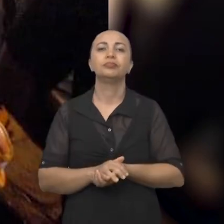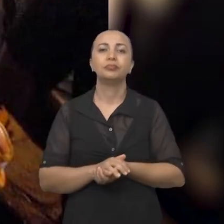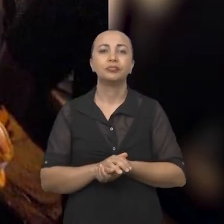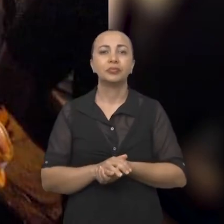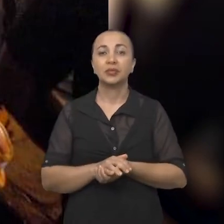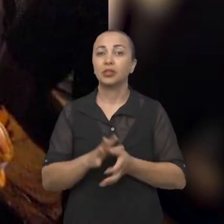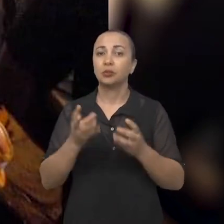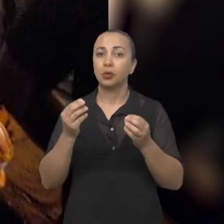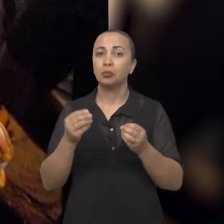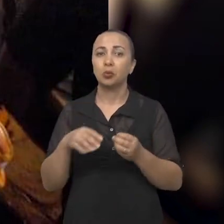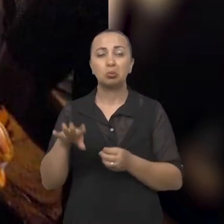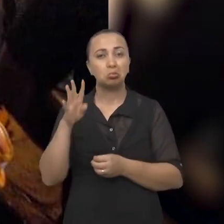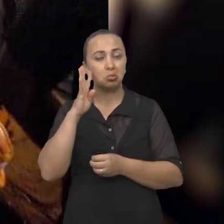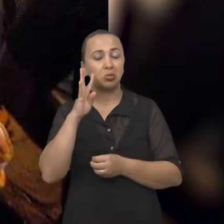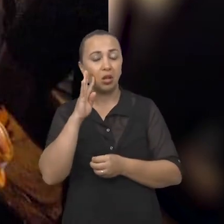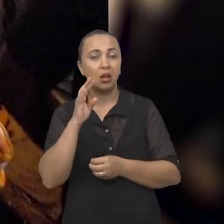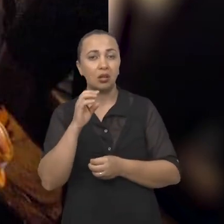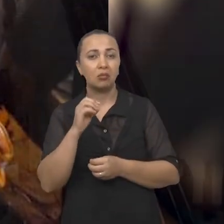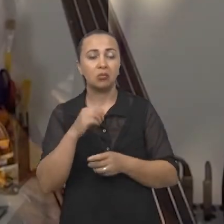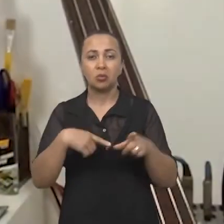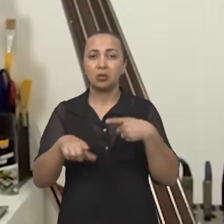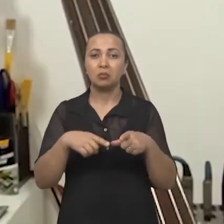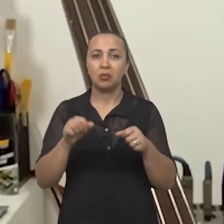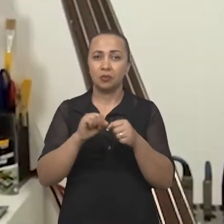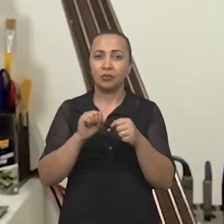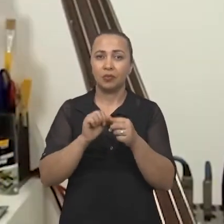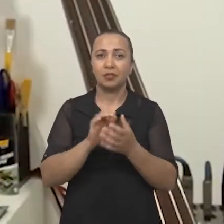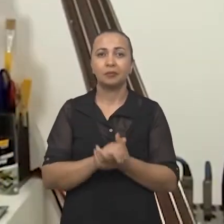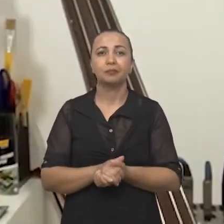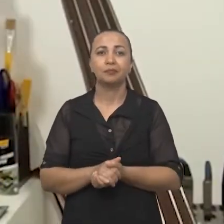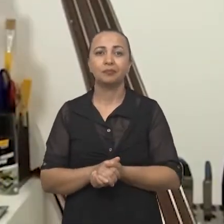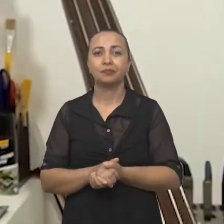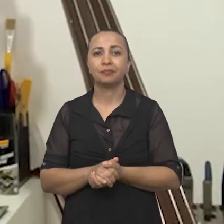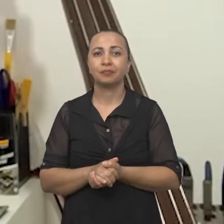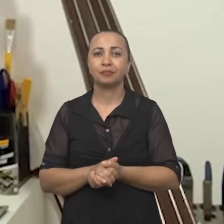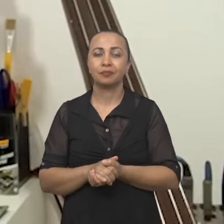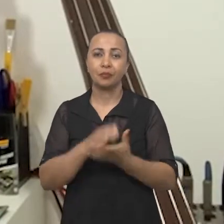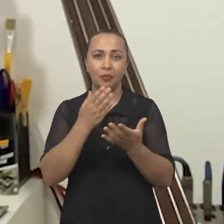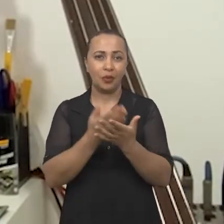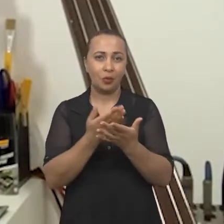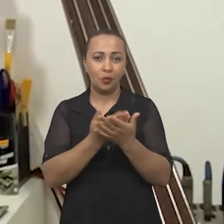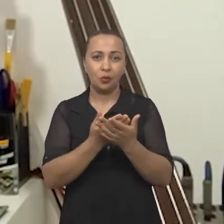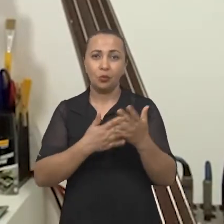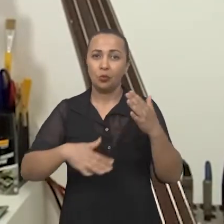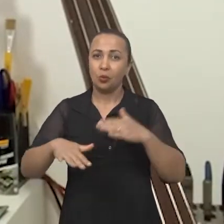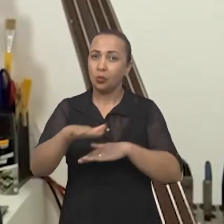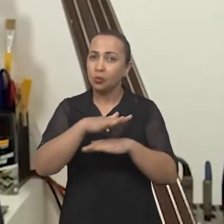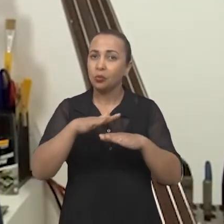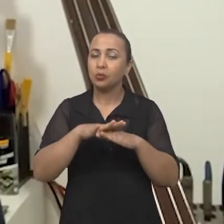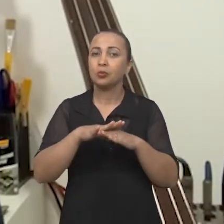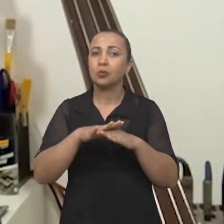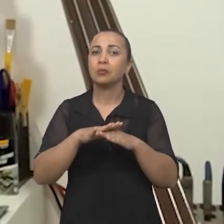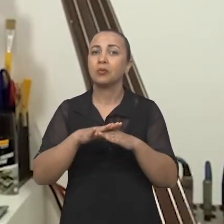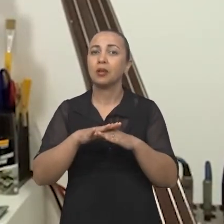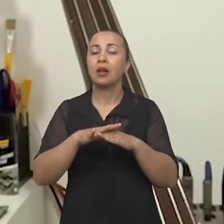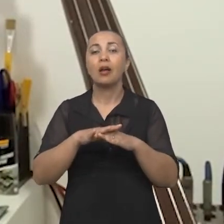sonoro. Então, foi muito interessante o trabalho empreendido. Os estudos acerca da paisagem sonora têm